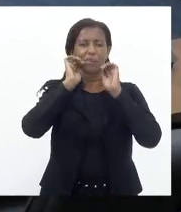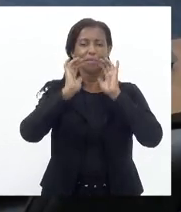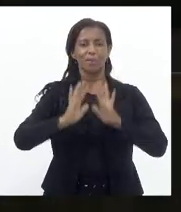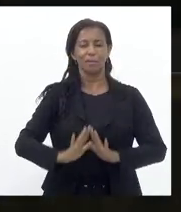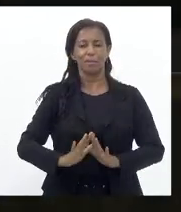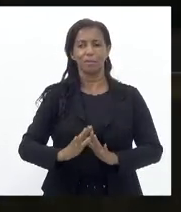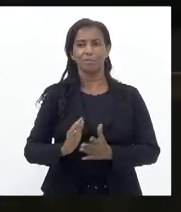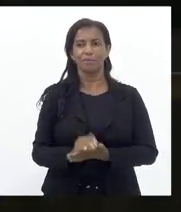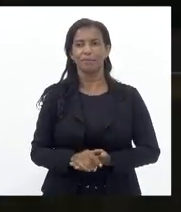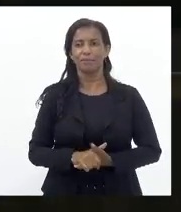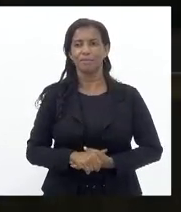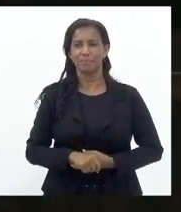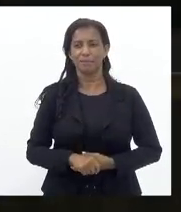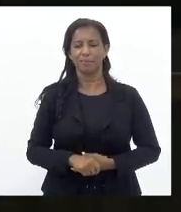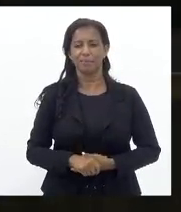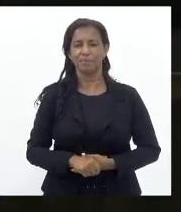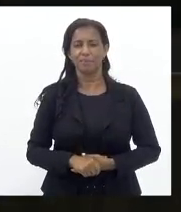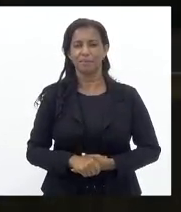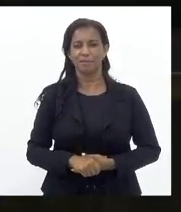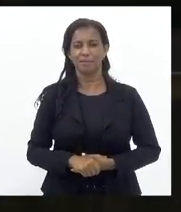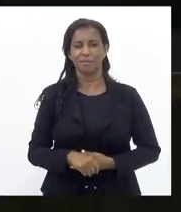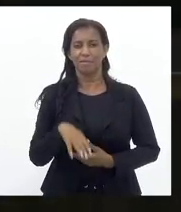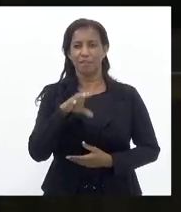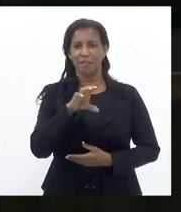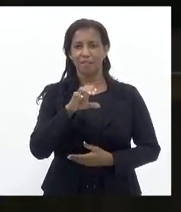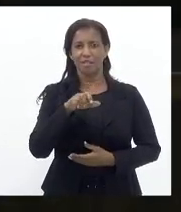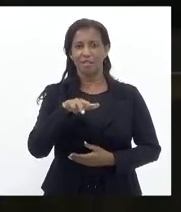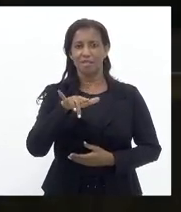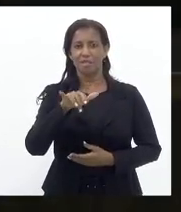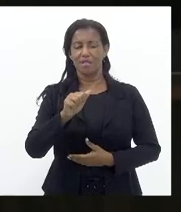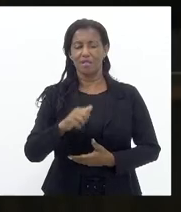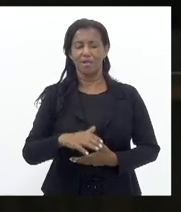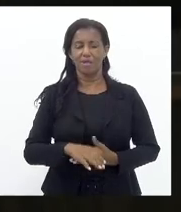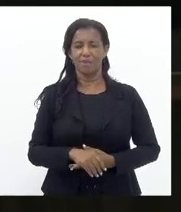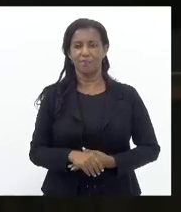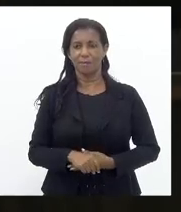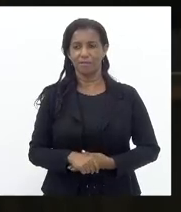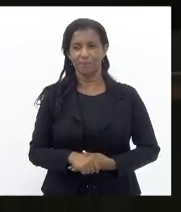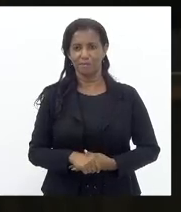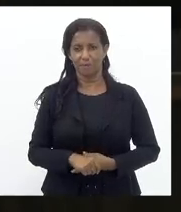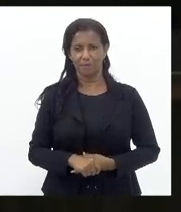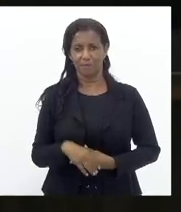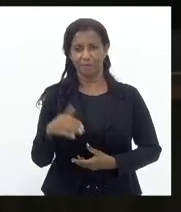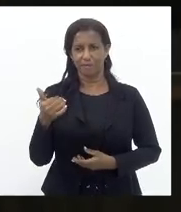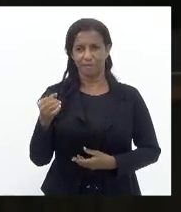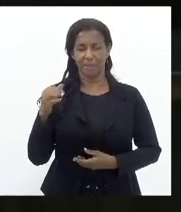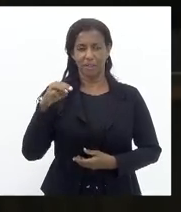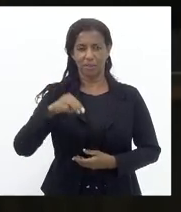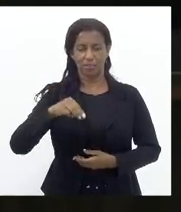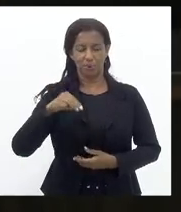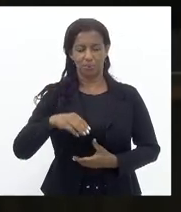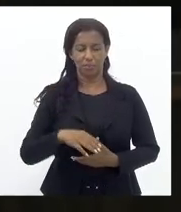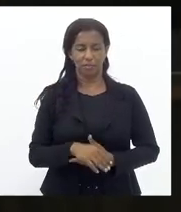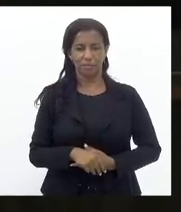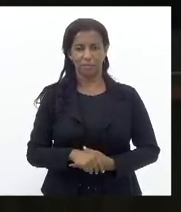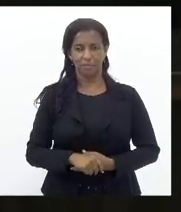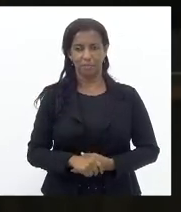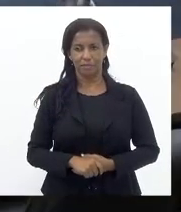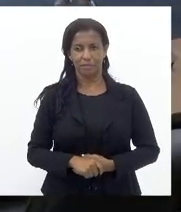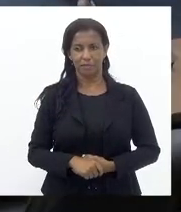Próximo orador Escrita é a nova Deputada Célia Jordão A excelência Dispõe de 10 minutos No tempo regimental